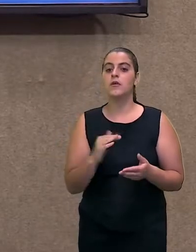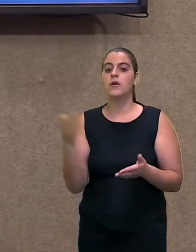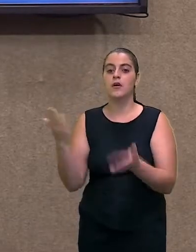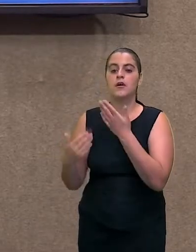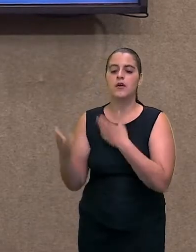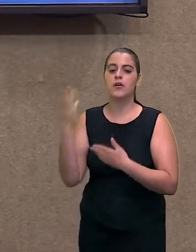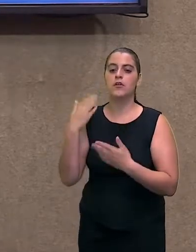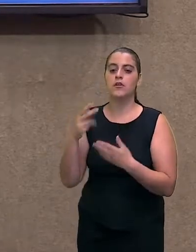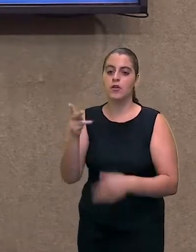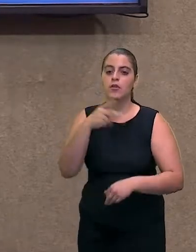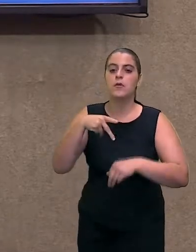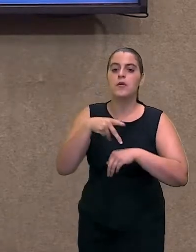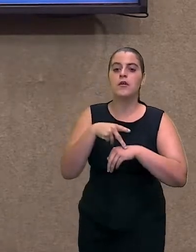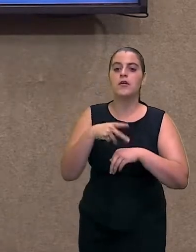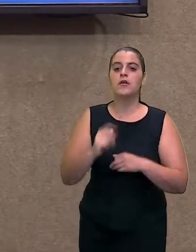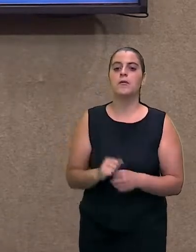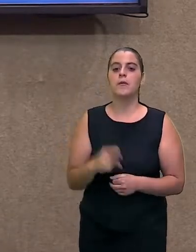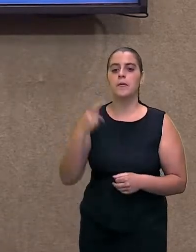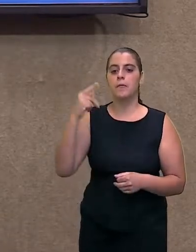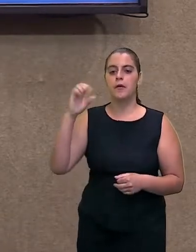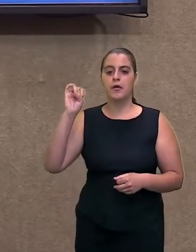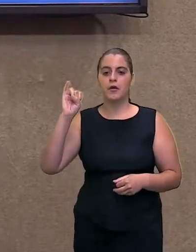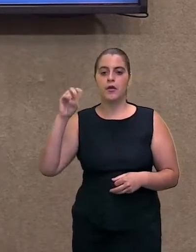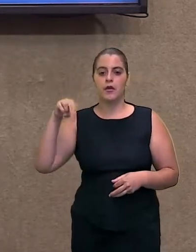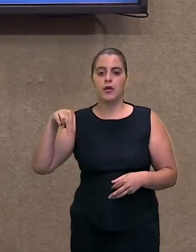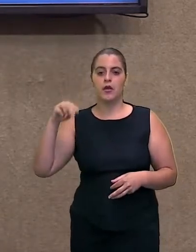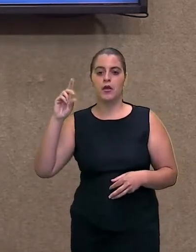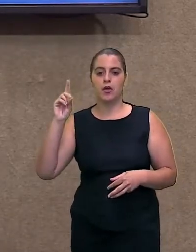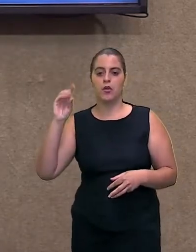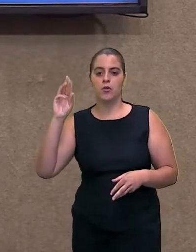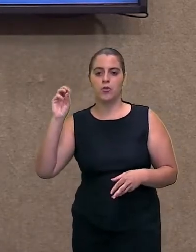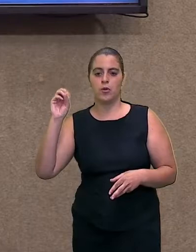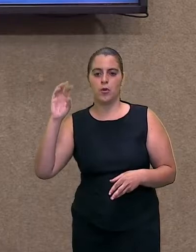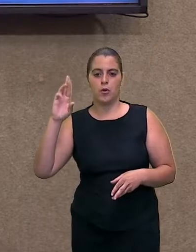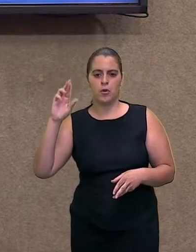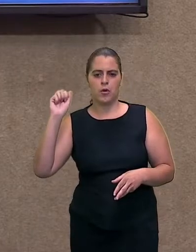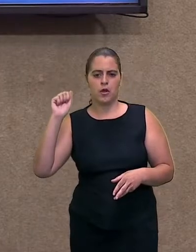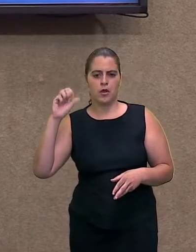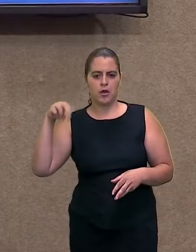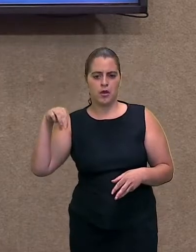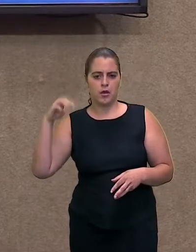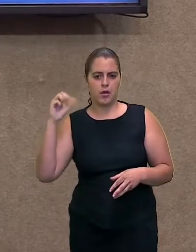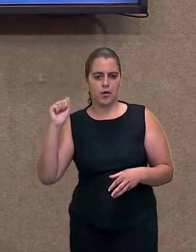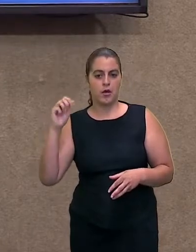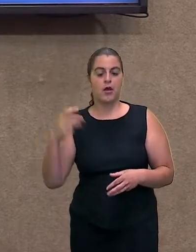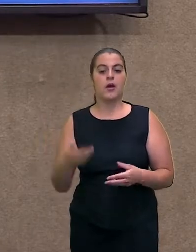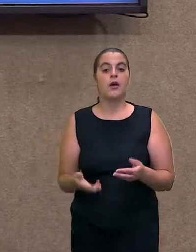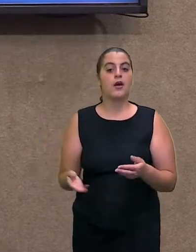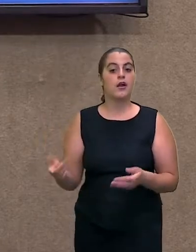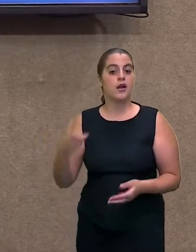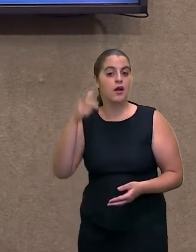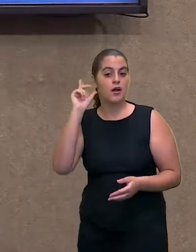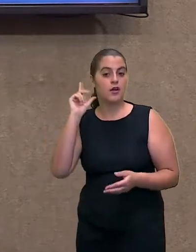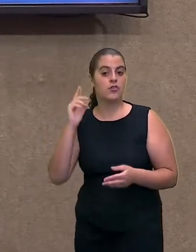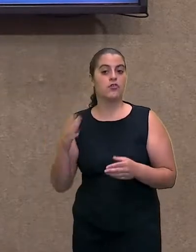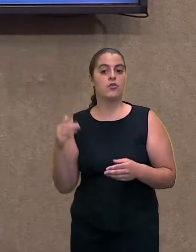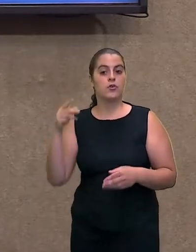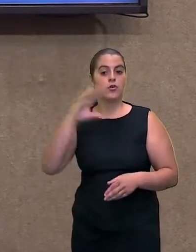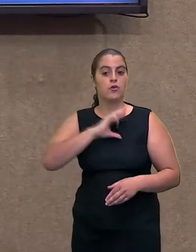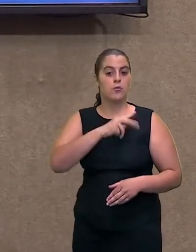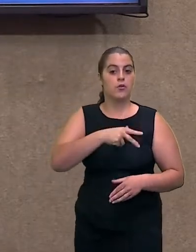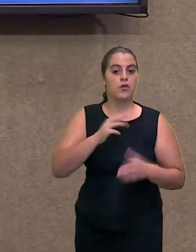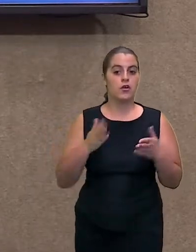dos portugueses chegarem aqui, se chamava Pindorama. Então, memorizou? Vamos lá, então. Olha só,